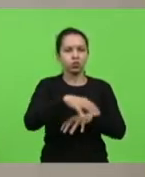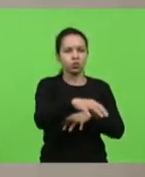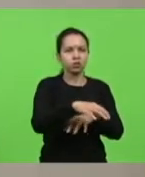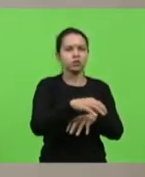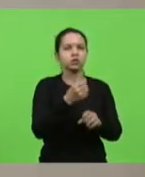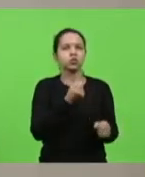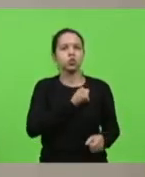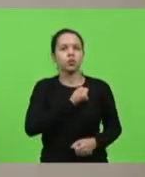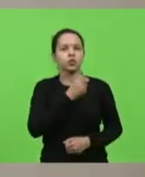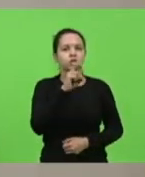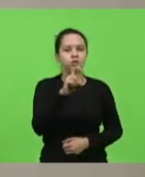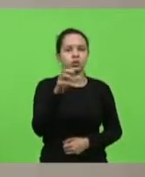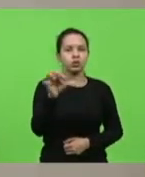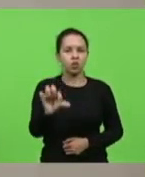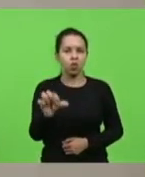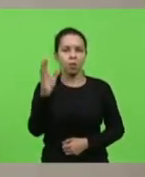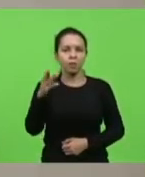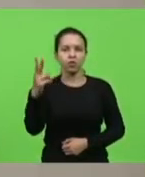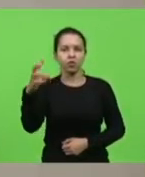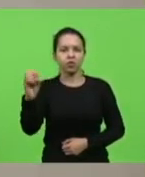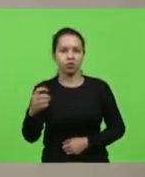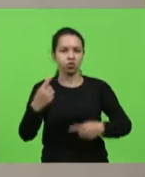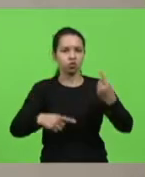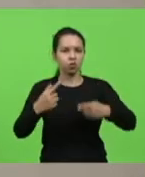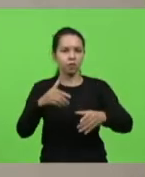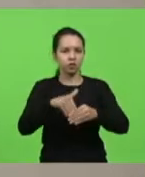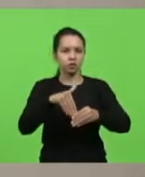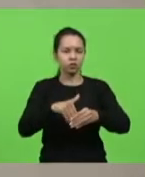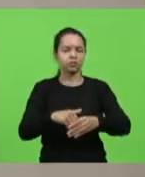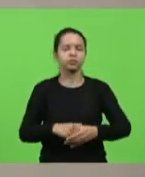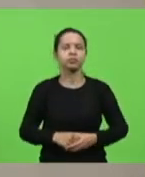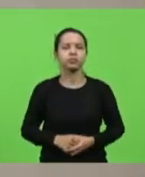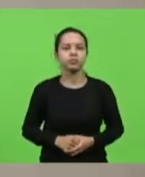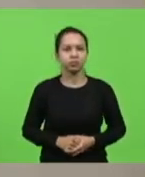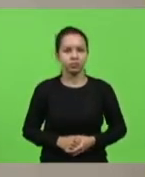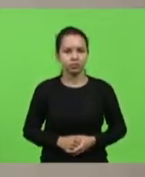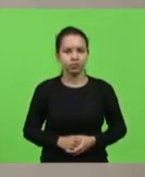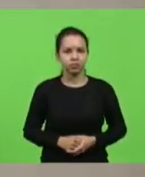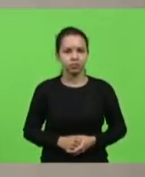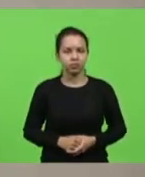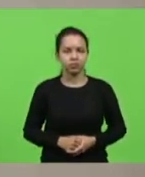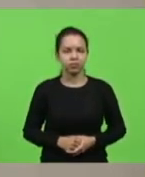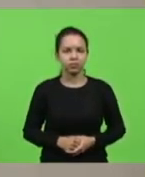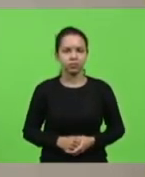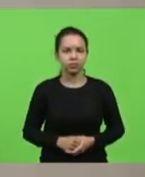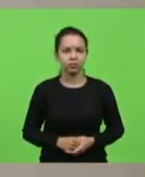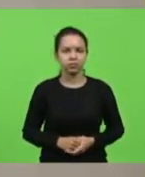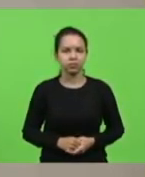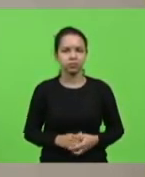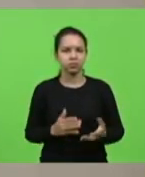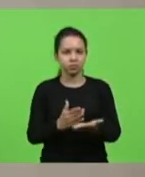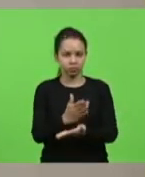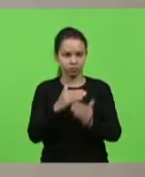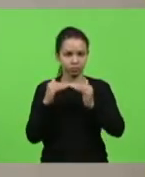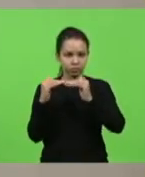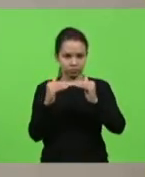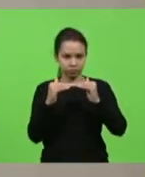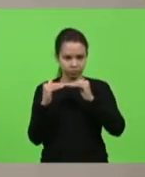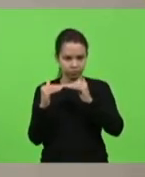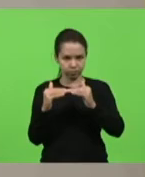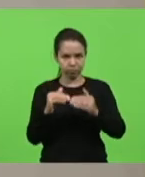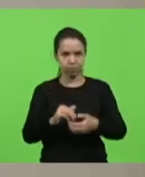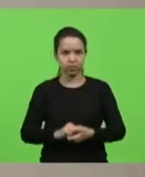discussão? Não havendo quem queira discutir em votação, deputados que aprovam, permaneçam como se encontra. Aprovado por unanimidade.